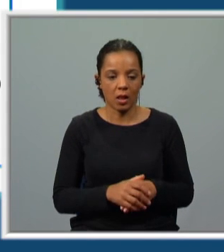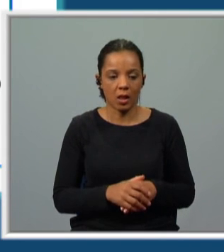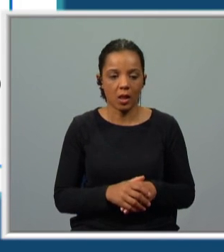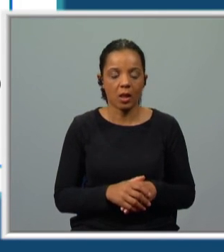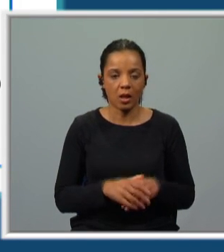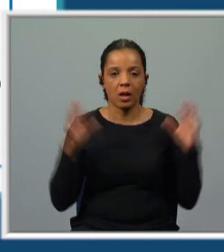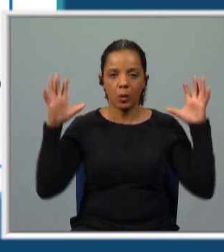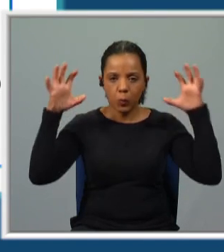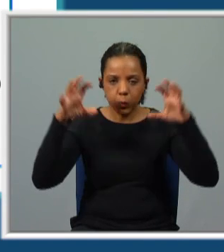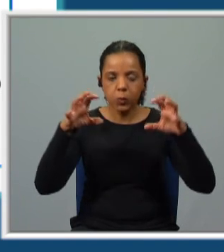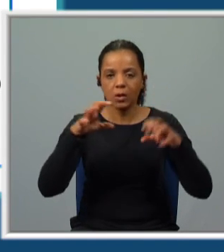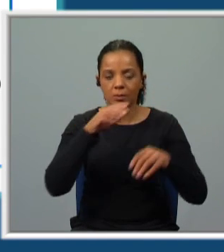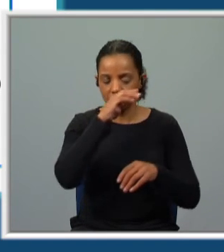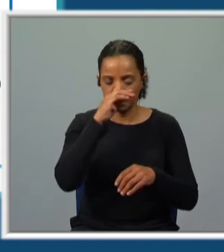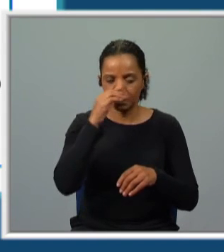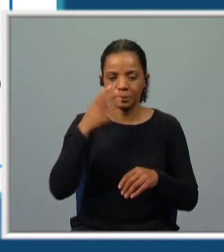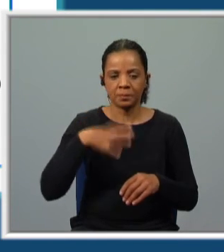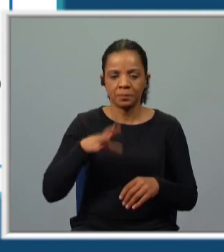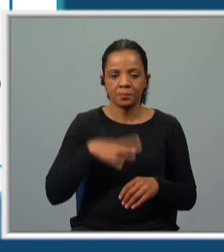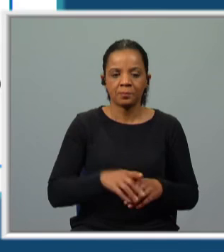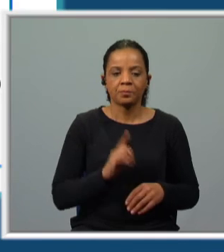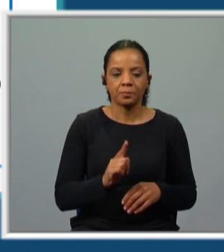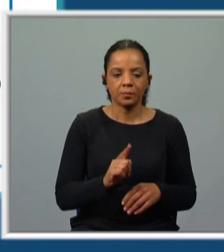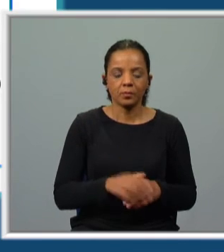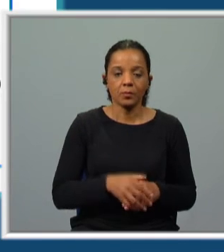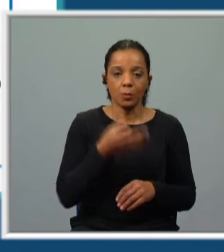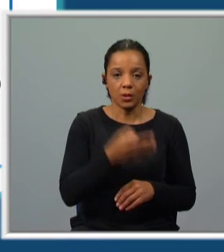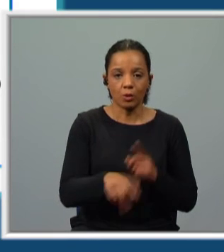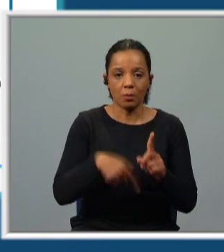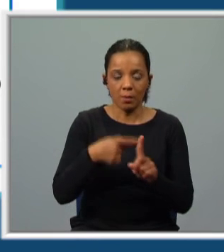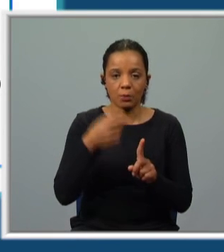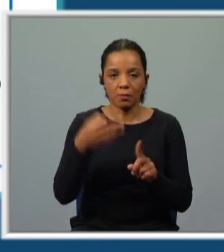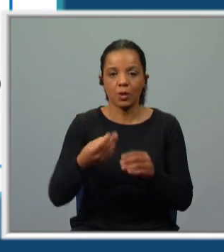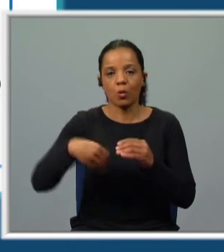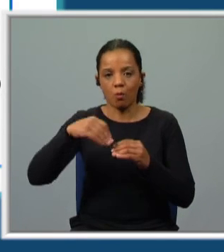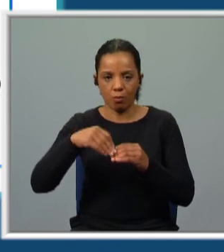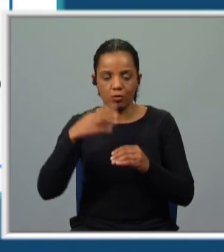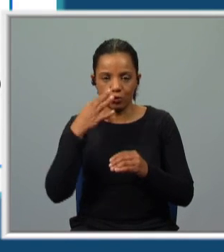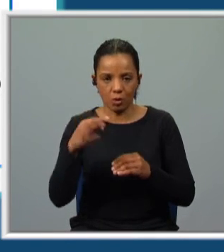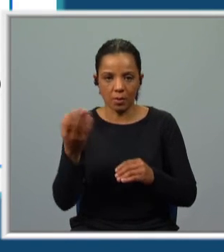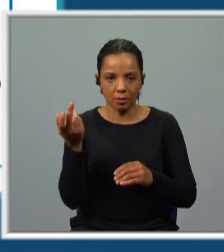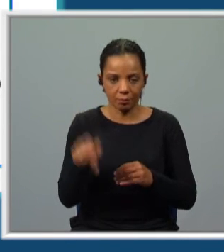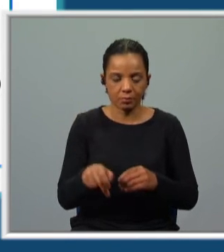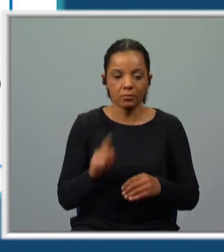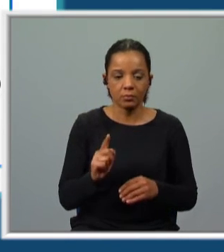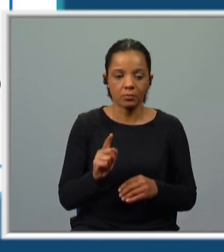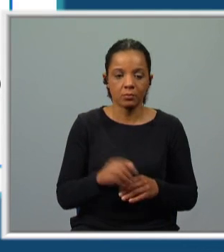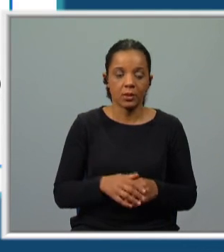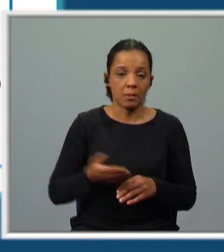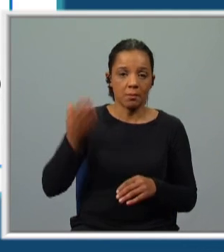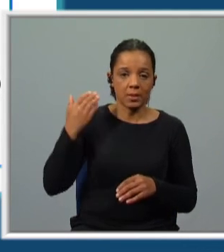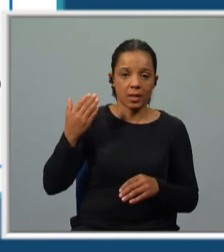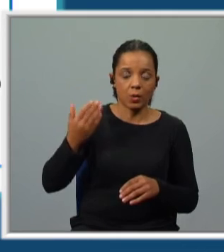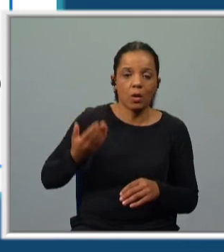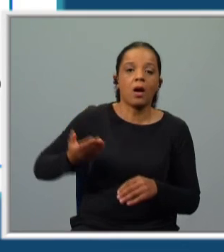Adamastor. E aqui queremos o pretérito mais perfeito composto, aquele que tu usas normalmente. Manuel, portanto, um passado